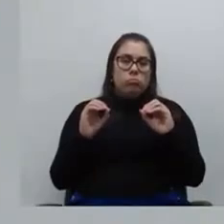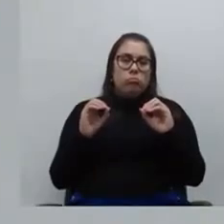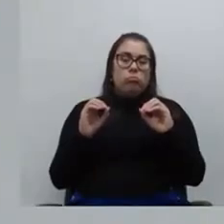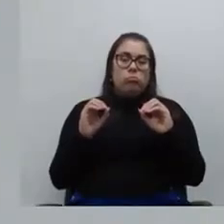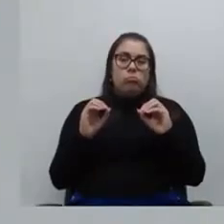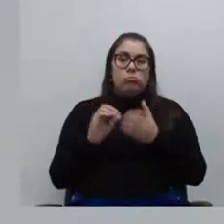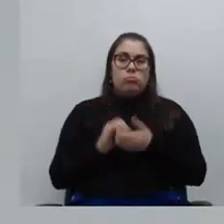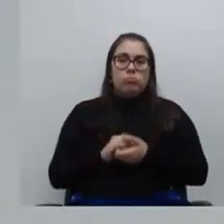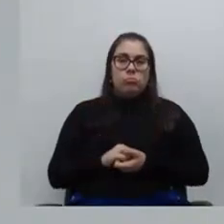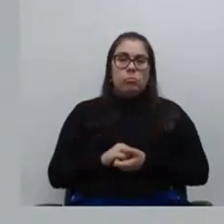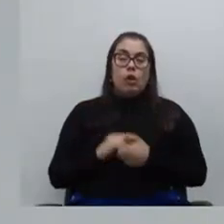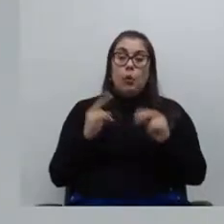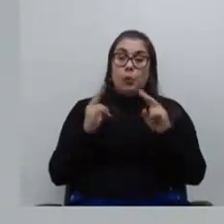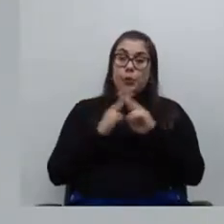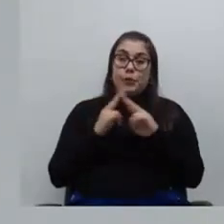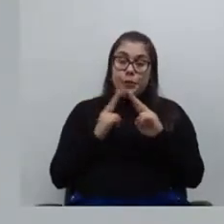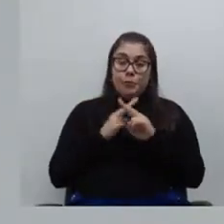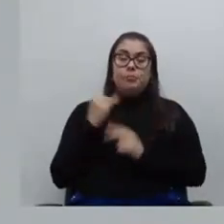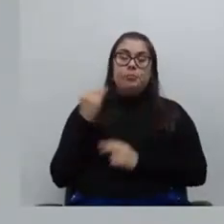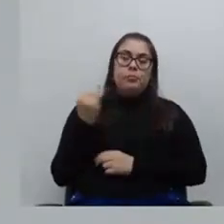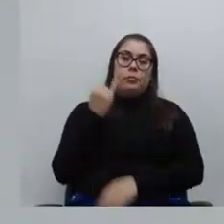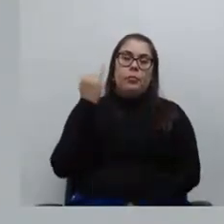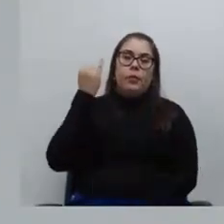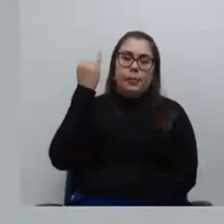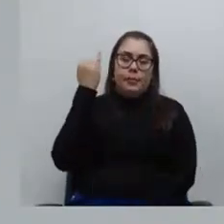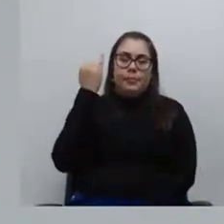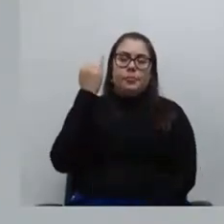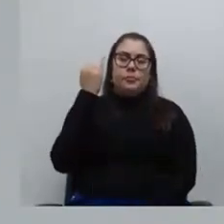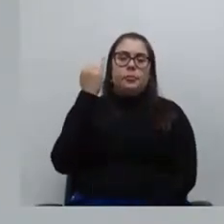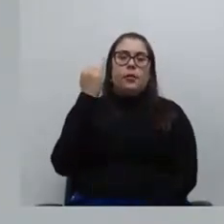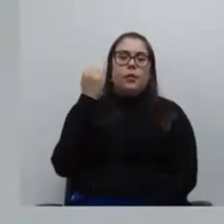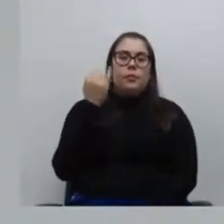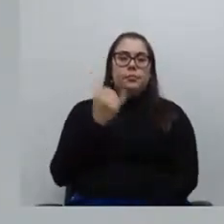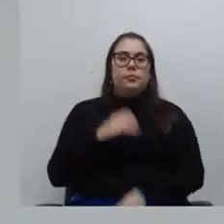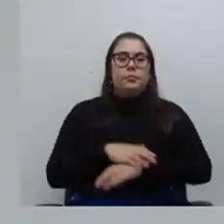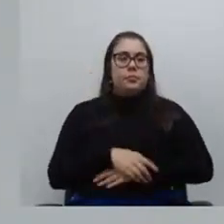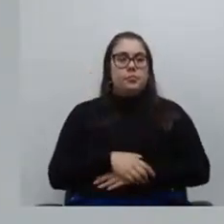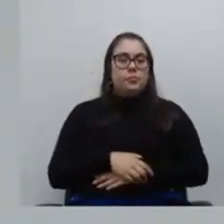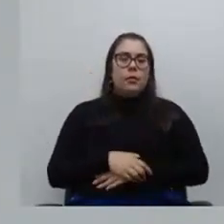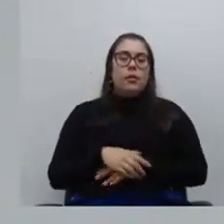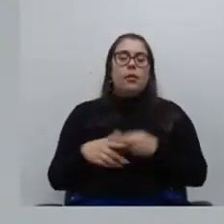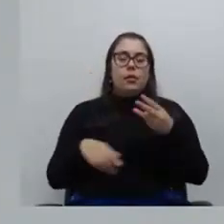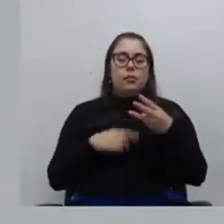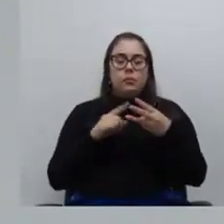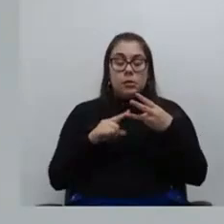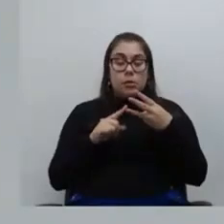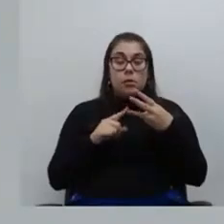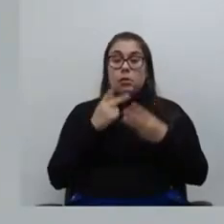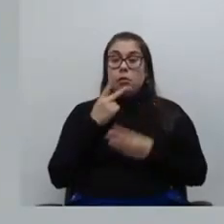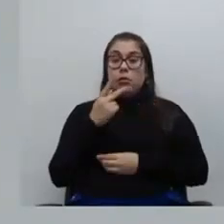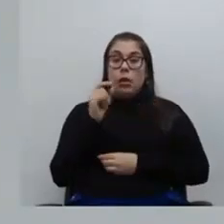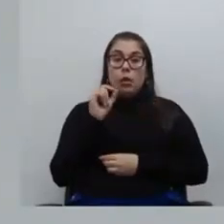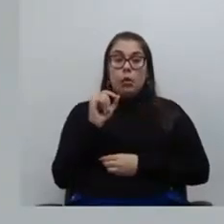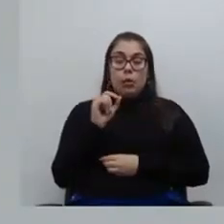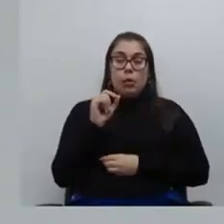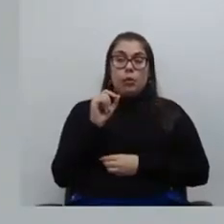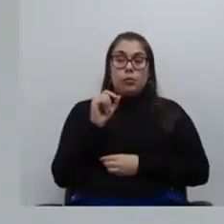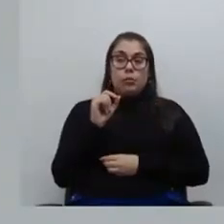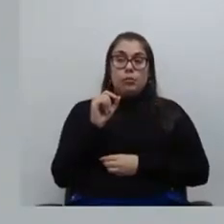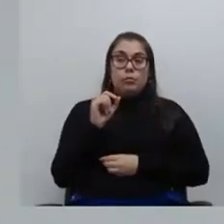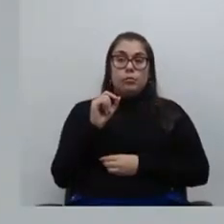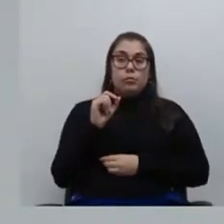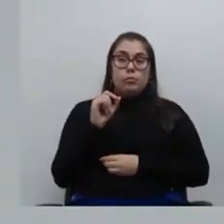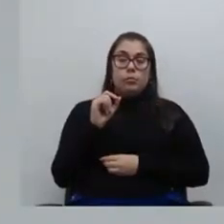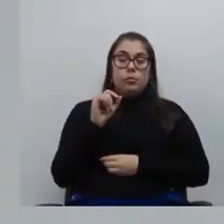é uma urgência muito importante para ser tomada e aí faço cura a isso. E a terceira questão, eu ouvi a fala do